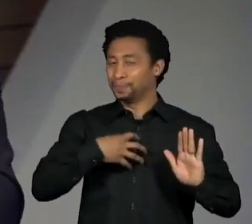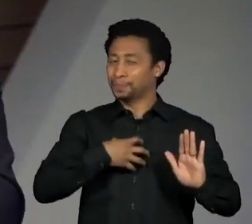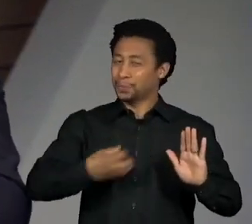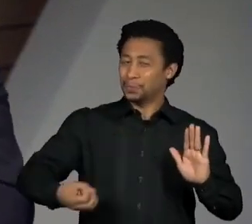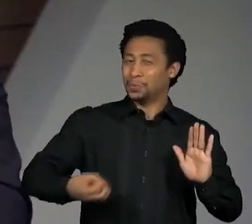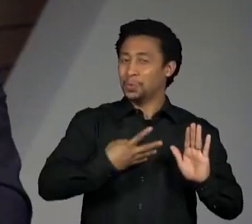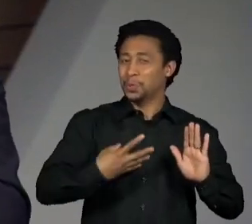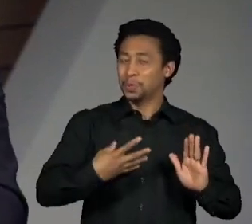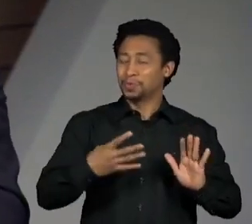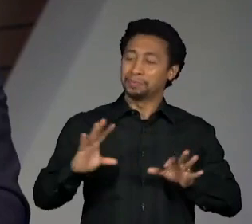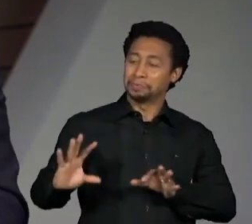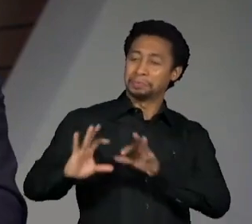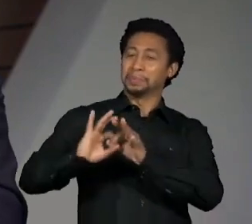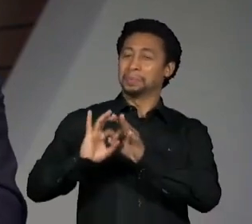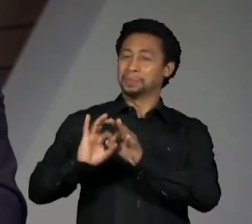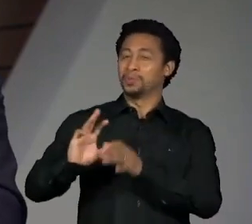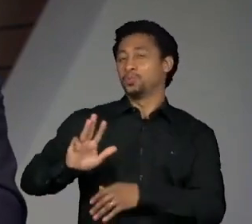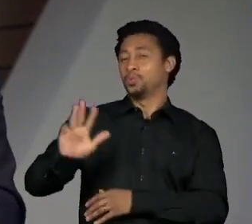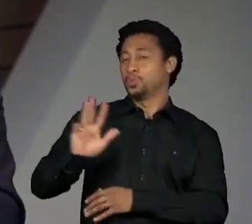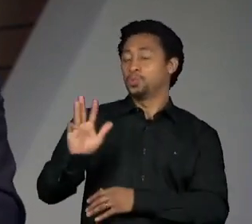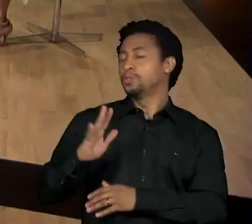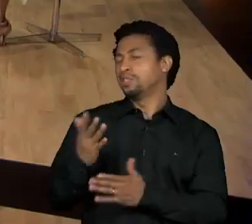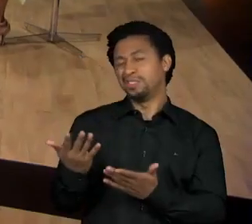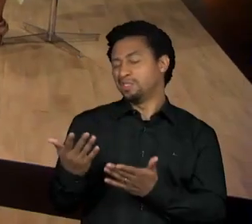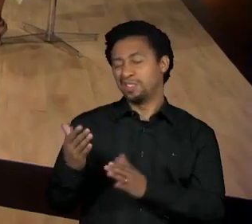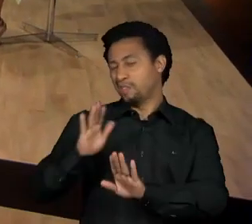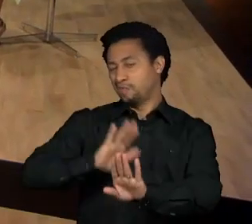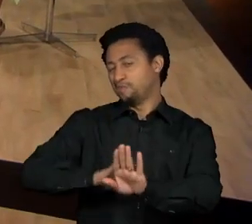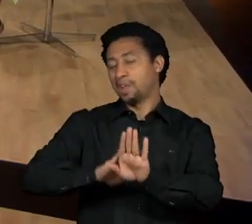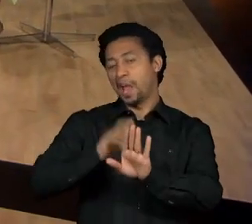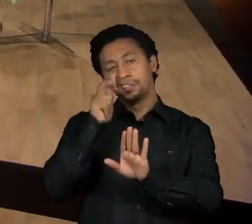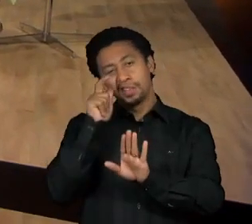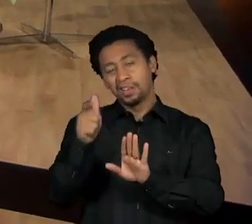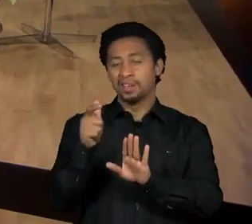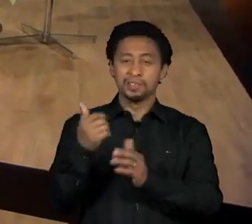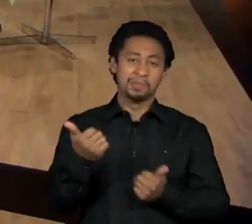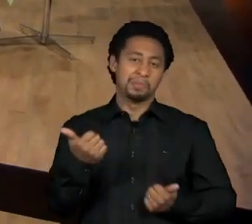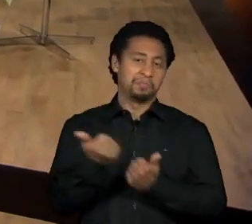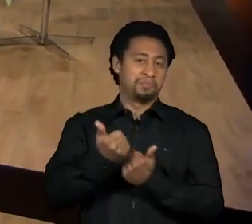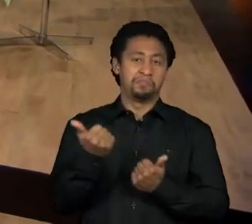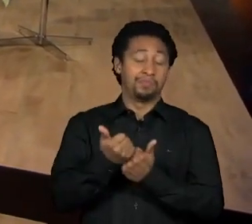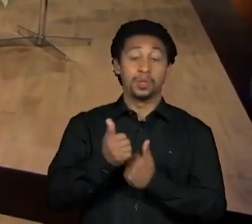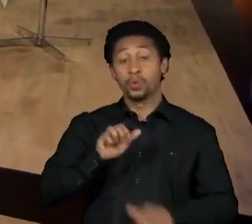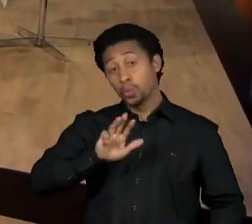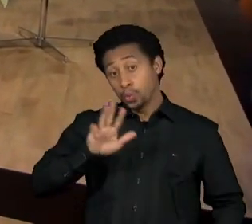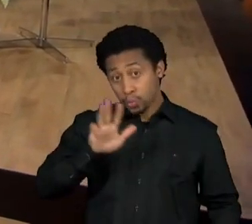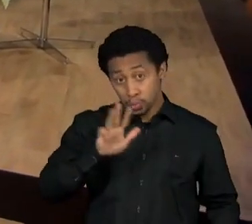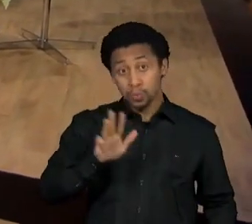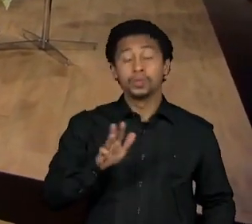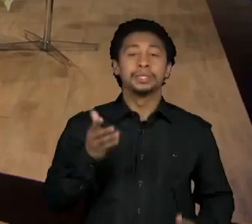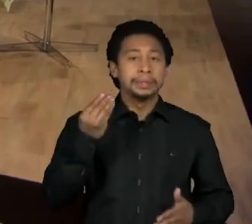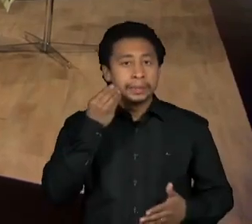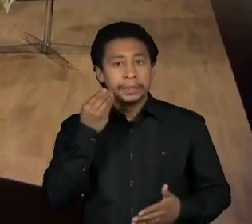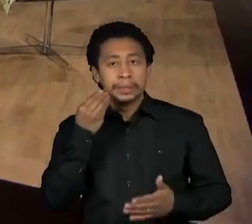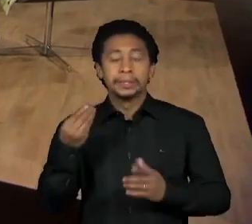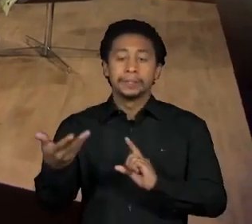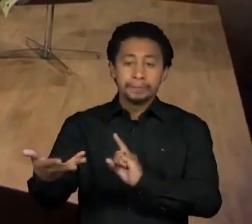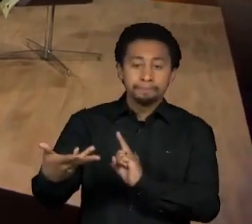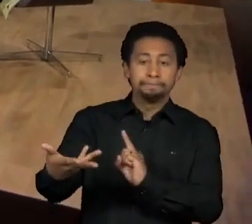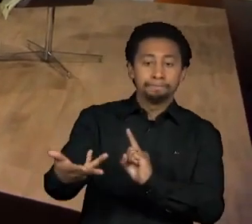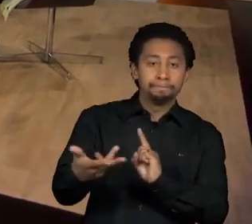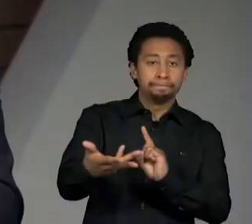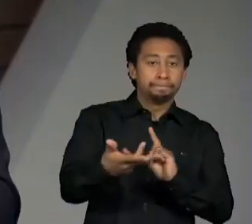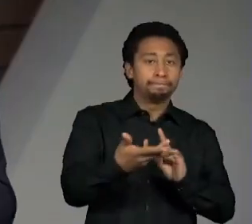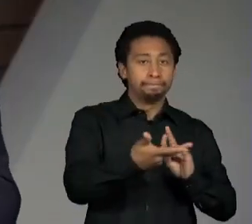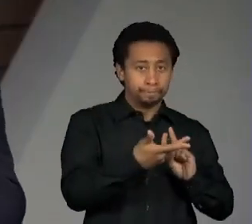simbólico do que do ponto de vista da quantidade de votos. O Lula está tentando formar uma frente ampla para reunir o maior número possível de